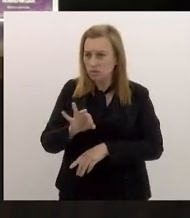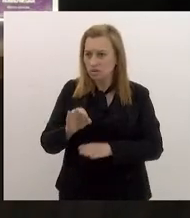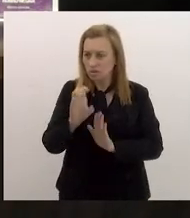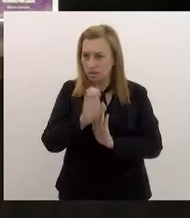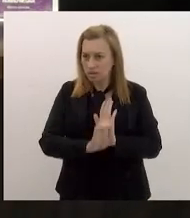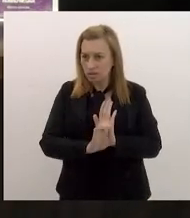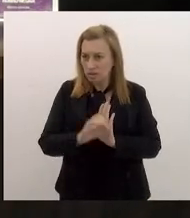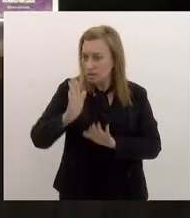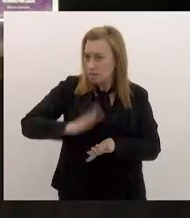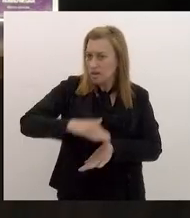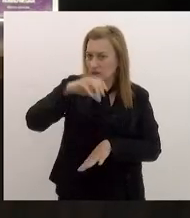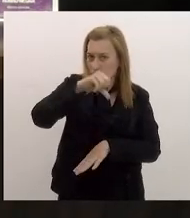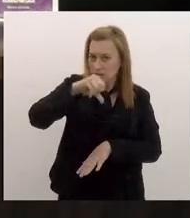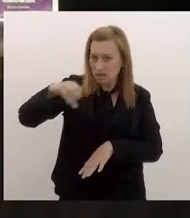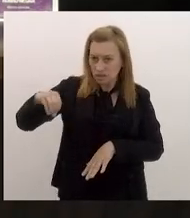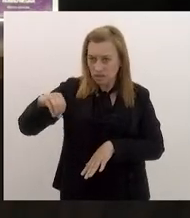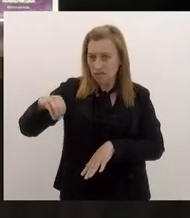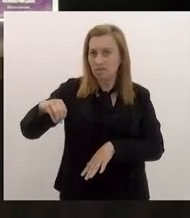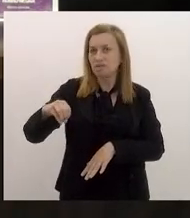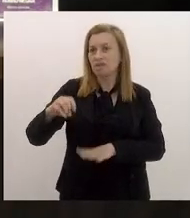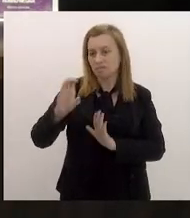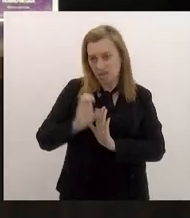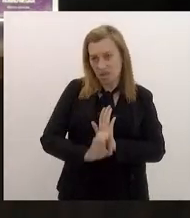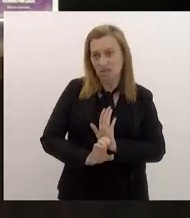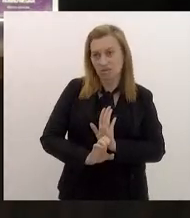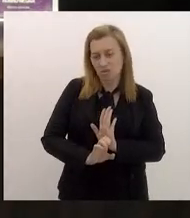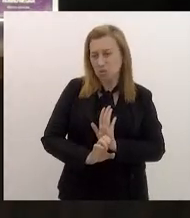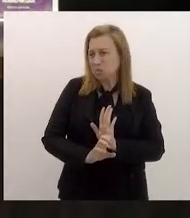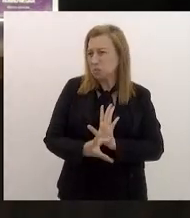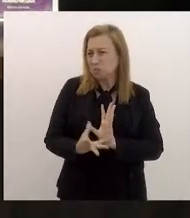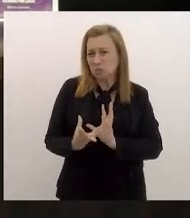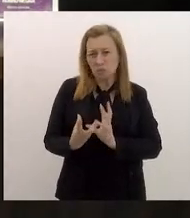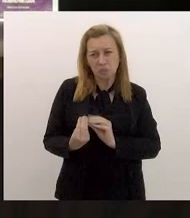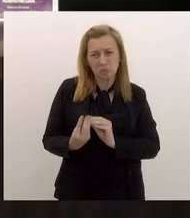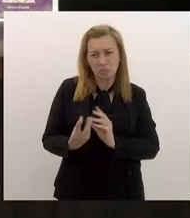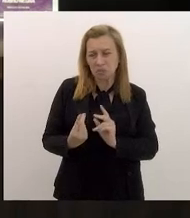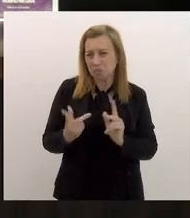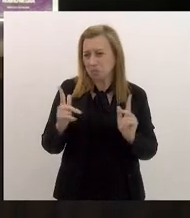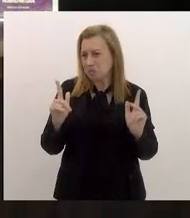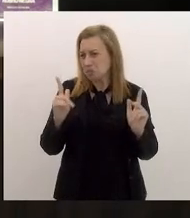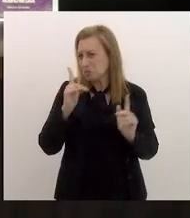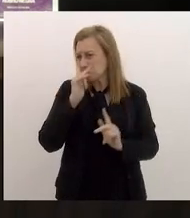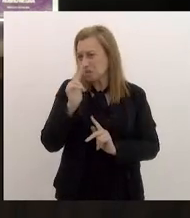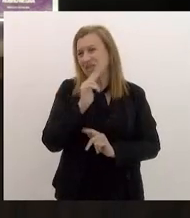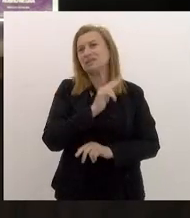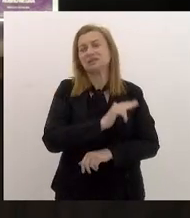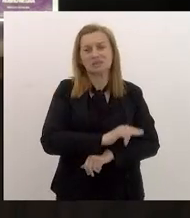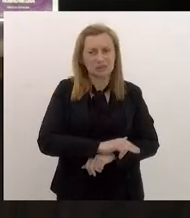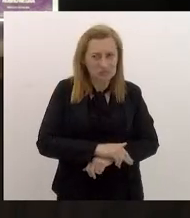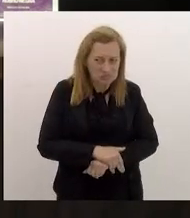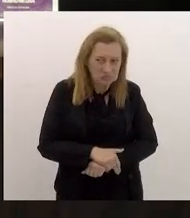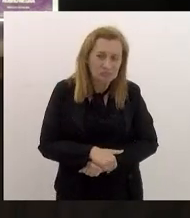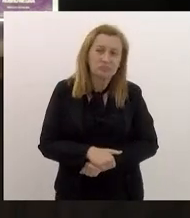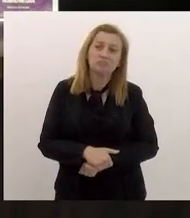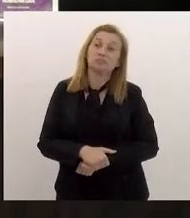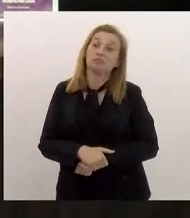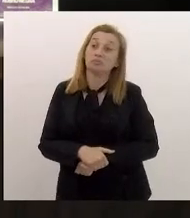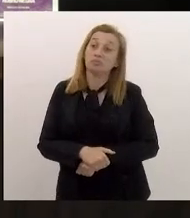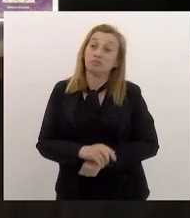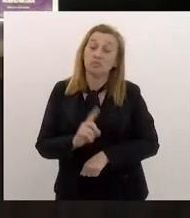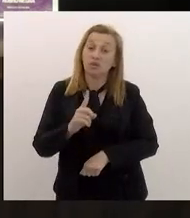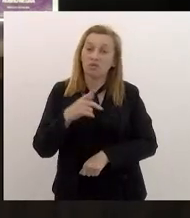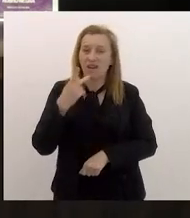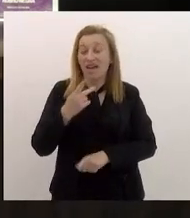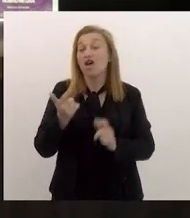são mais de 900 emendas. São muito, muito parecidas. São, para não dizer,